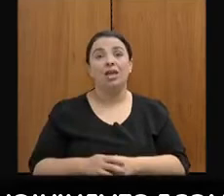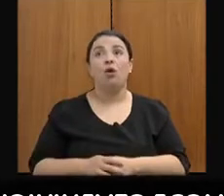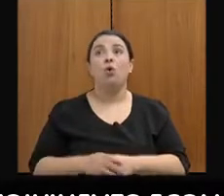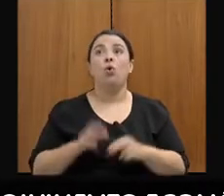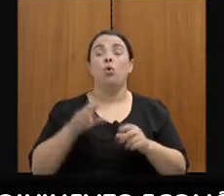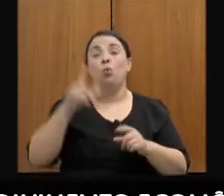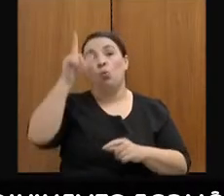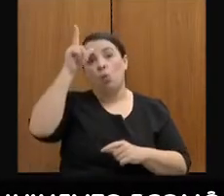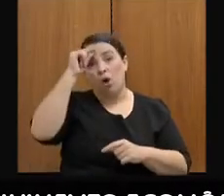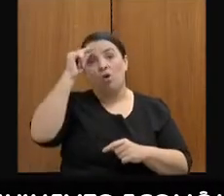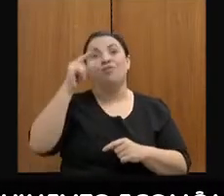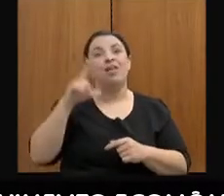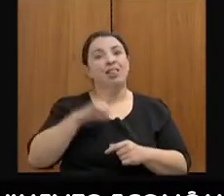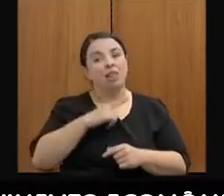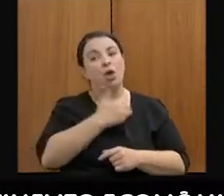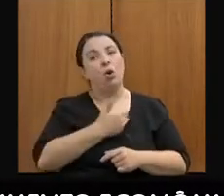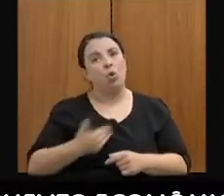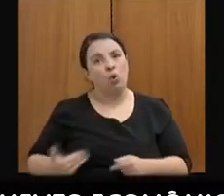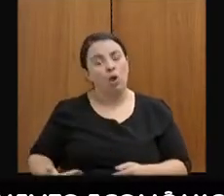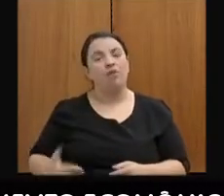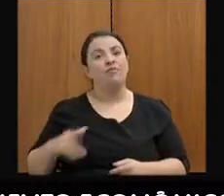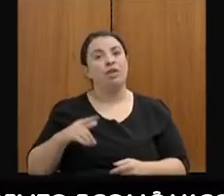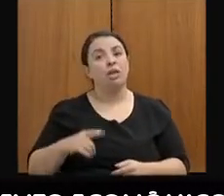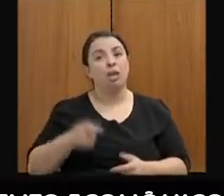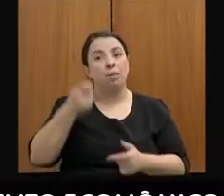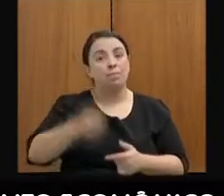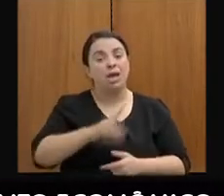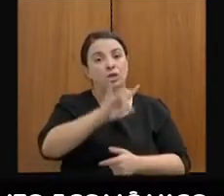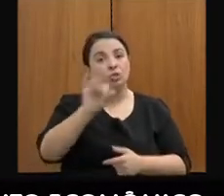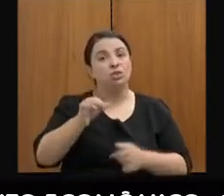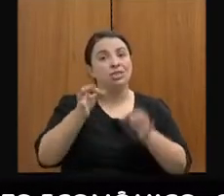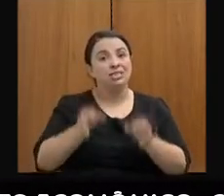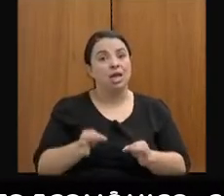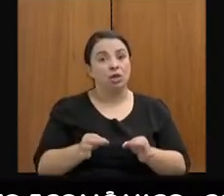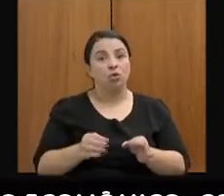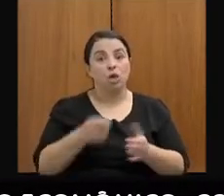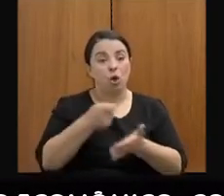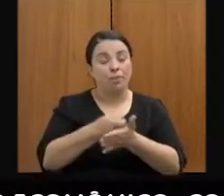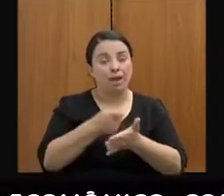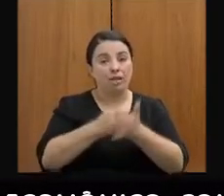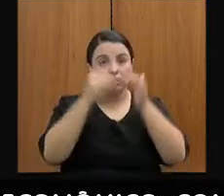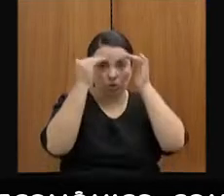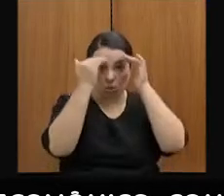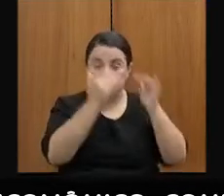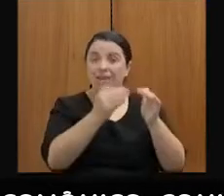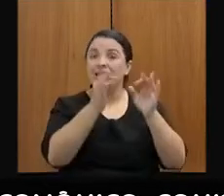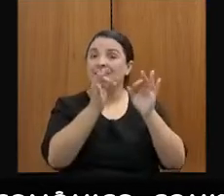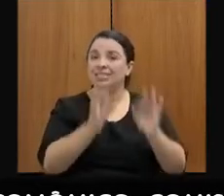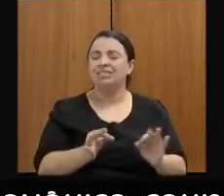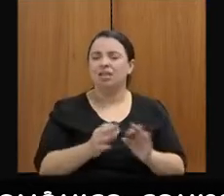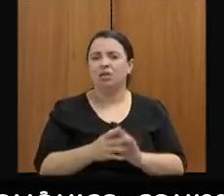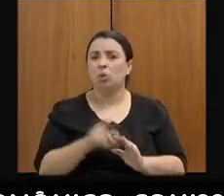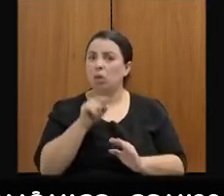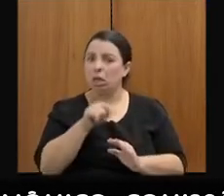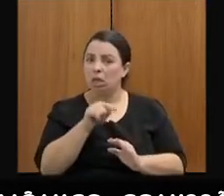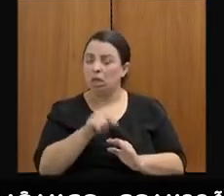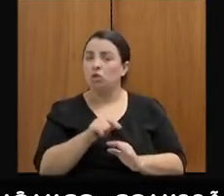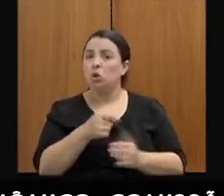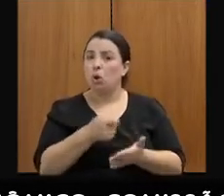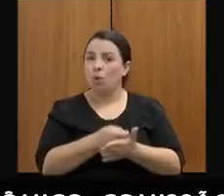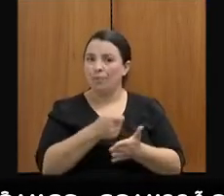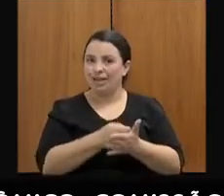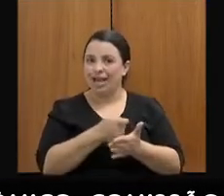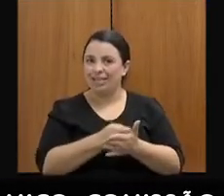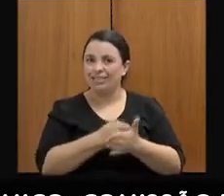paga em dia ou que seja, cumpre com a sua obrigação. Cumprir com a obrigação hoje é motivo